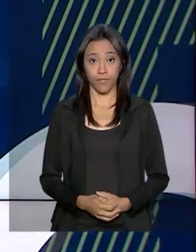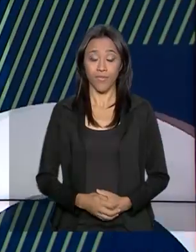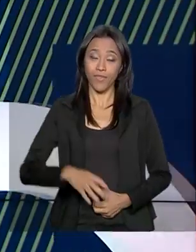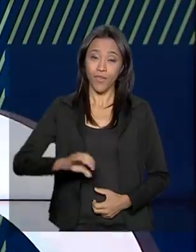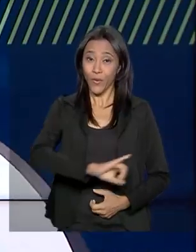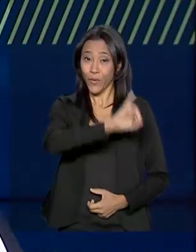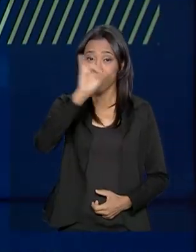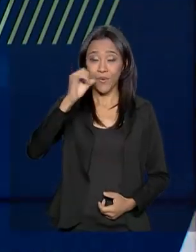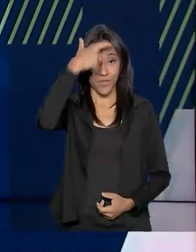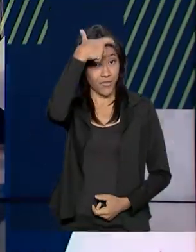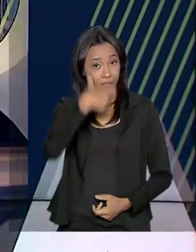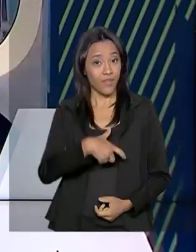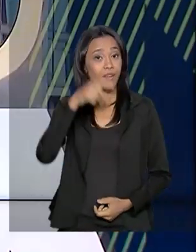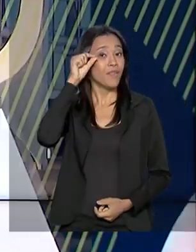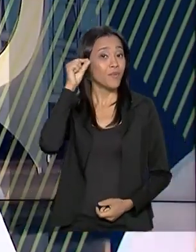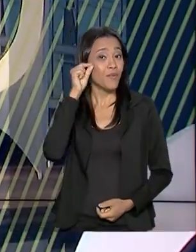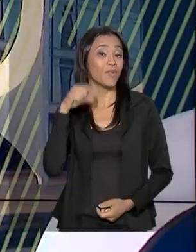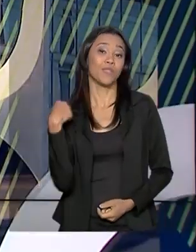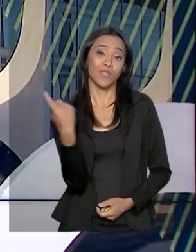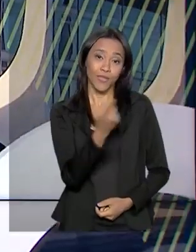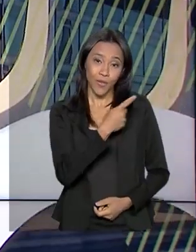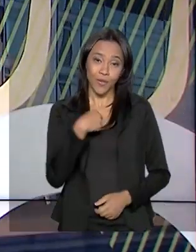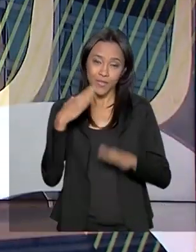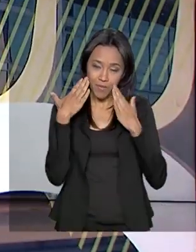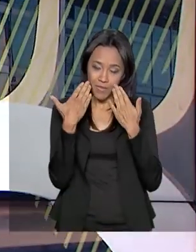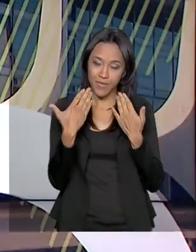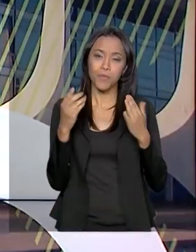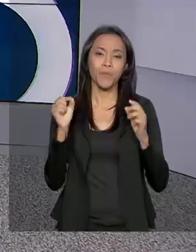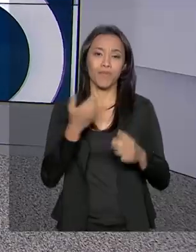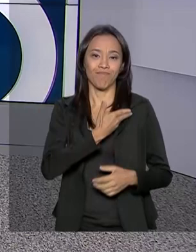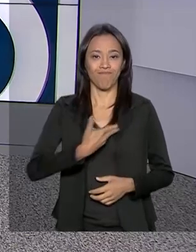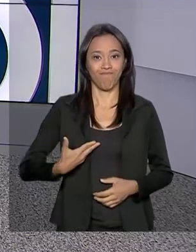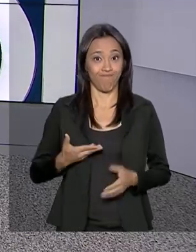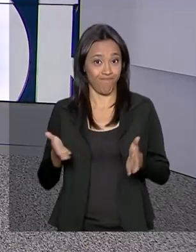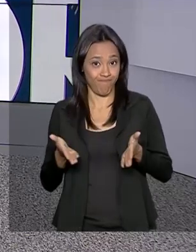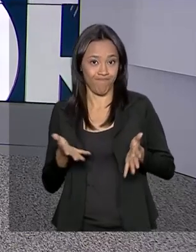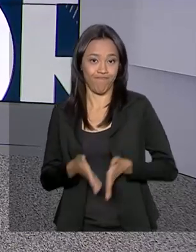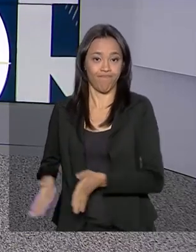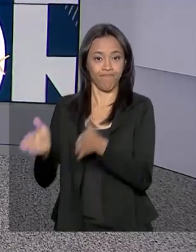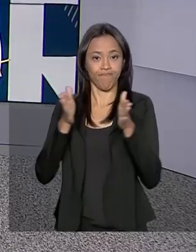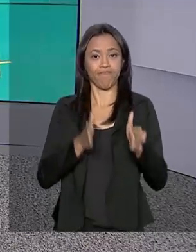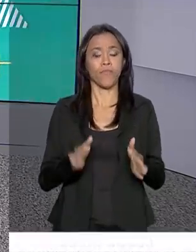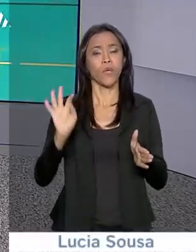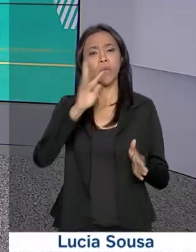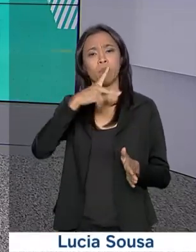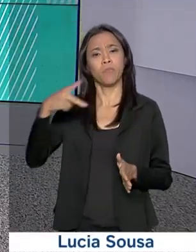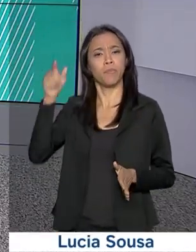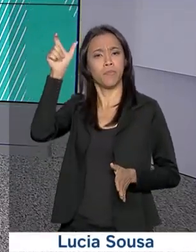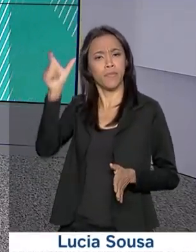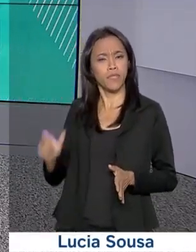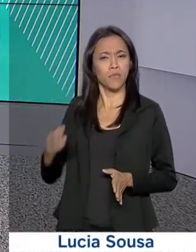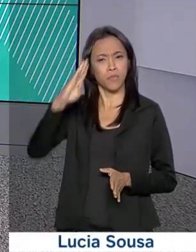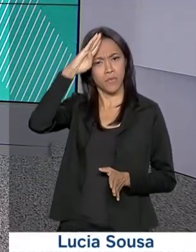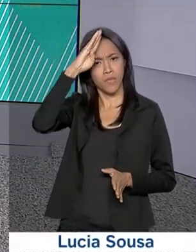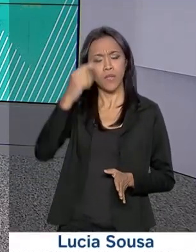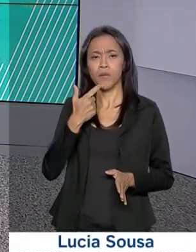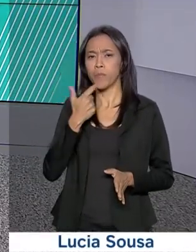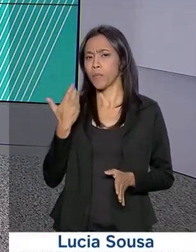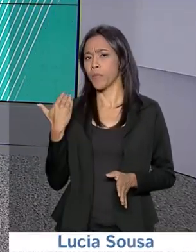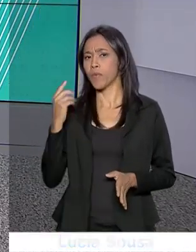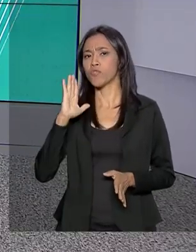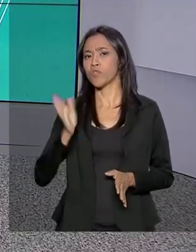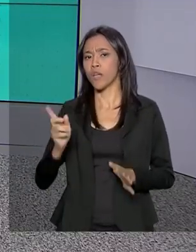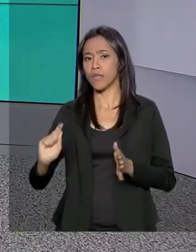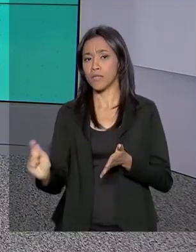Olá, eu sou o Roberto Camargo e estamos no ar com o Governo Agora. O presidente Jair Bolsonaro assinou agora há pouco o decreto